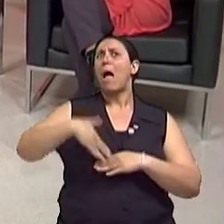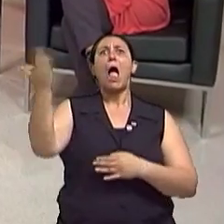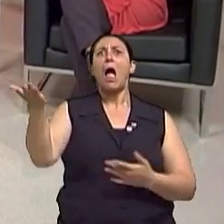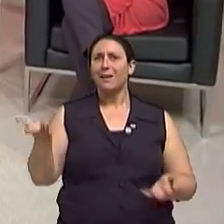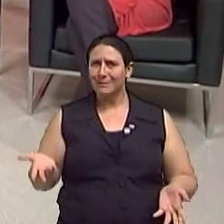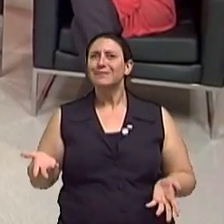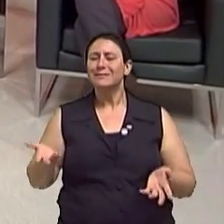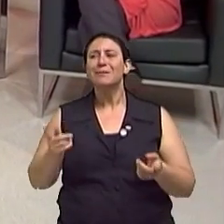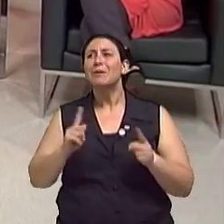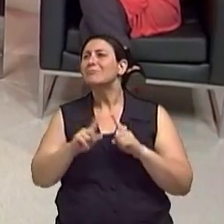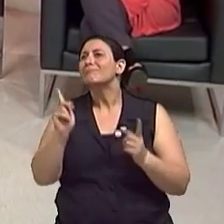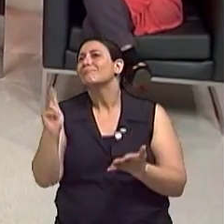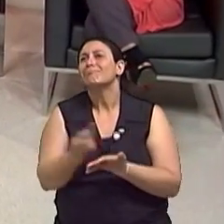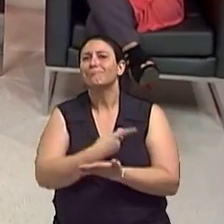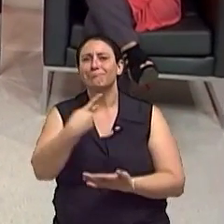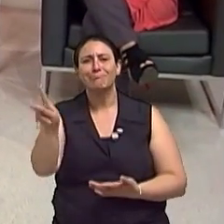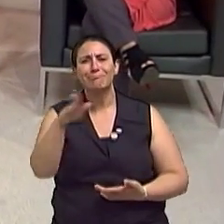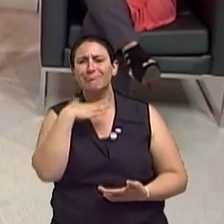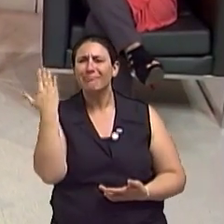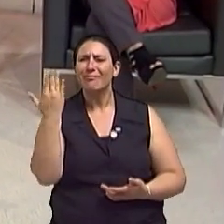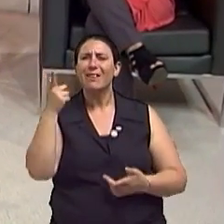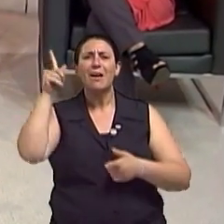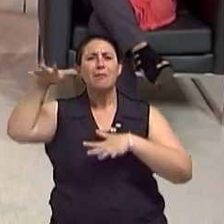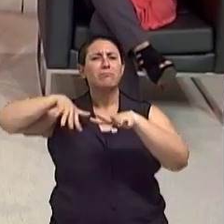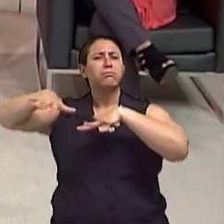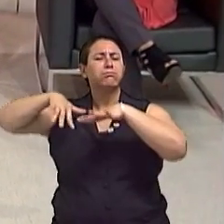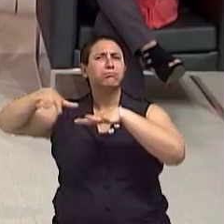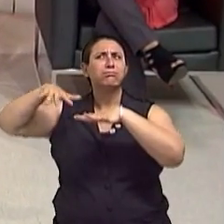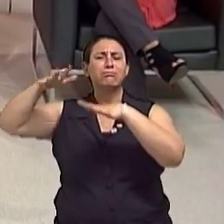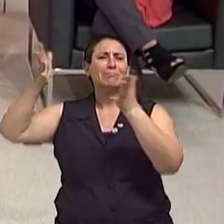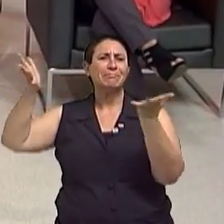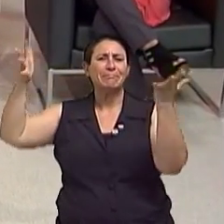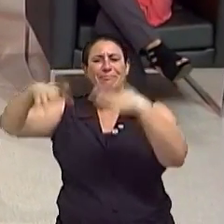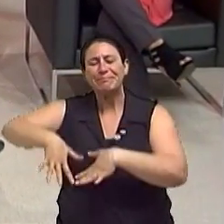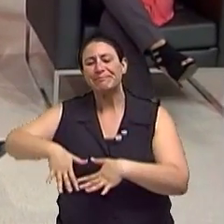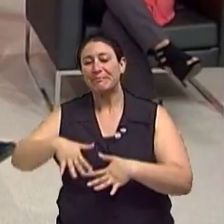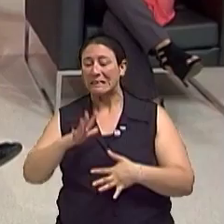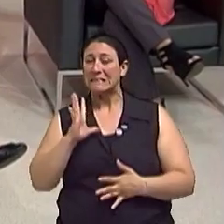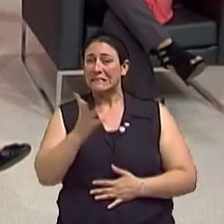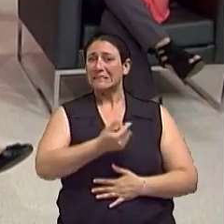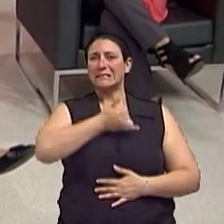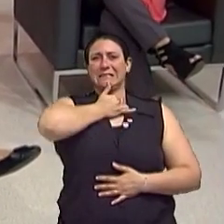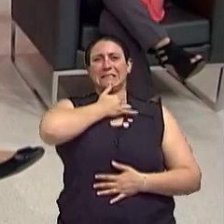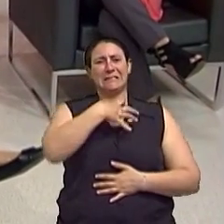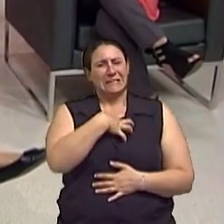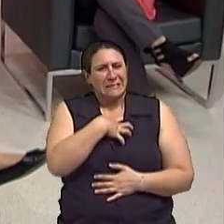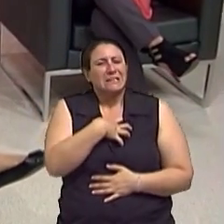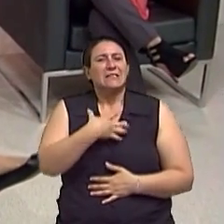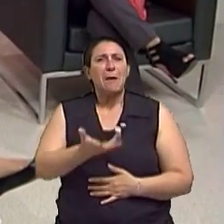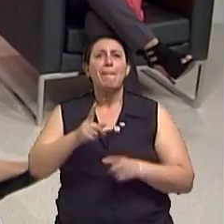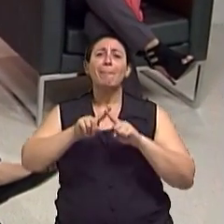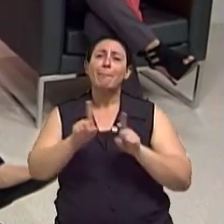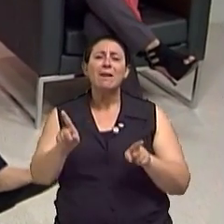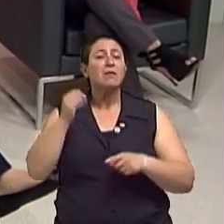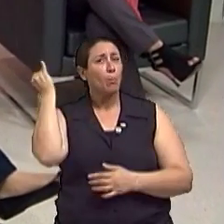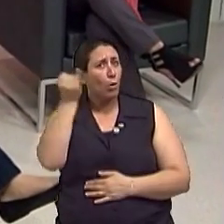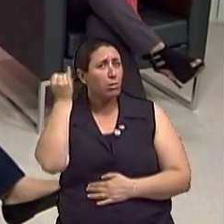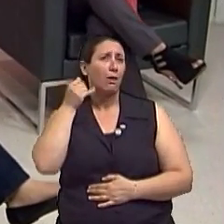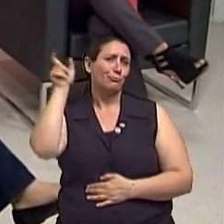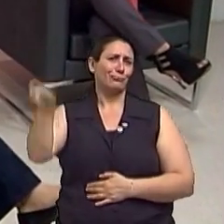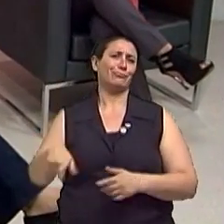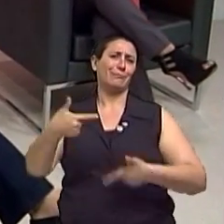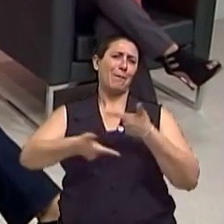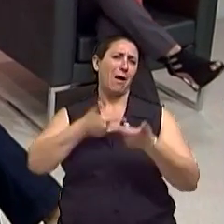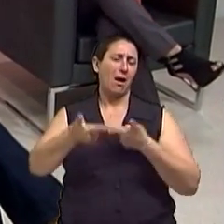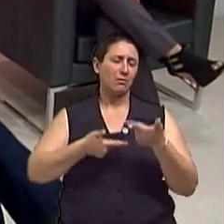muitos anos ainda. Eu acho que essa morte trágica também faz com que a gente tome consciência de quão importante foi o trabalho